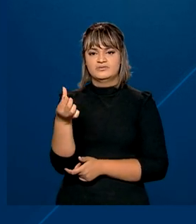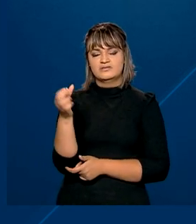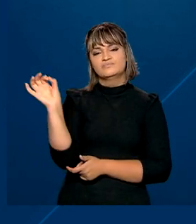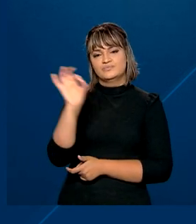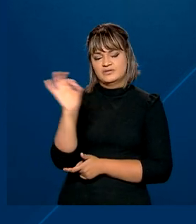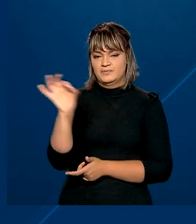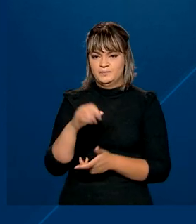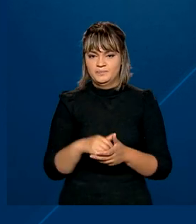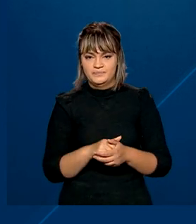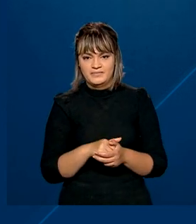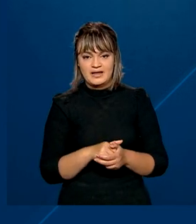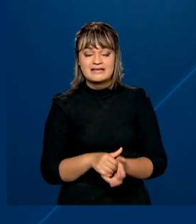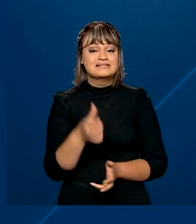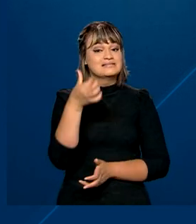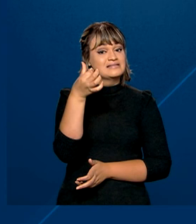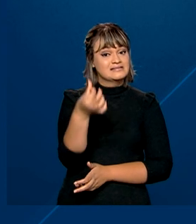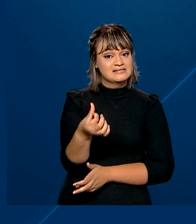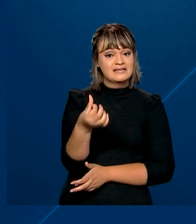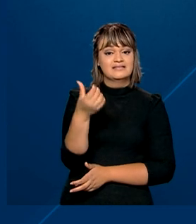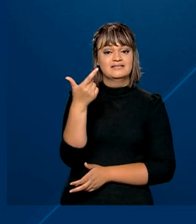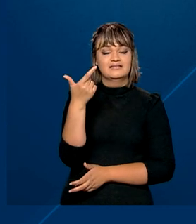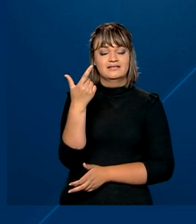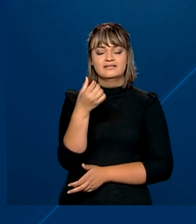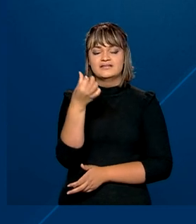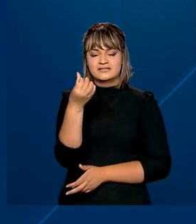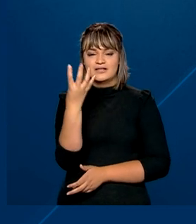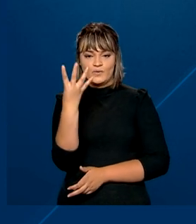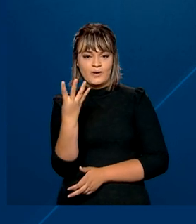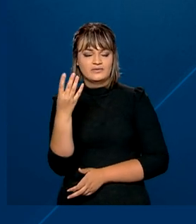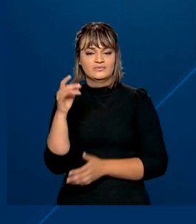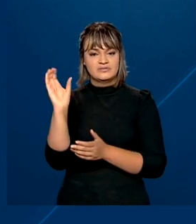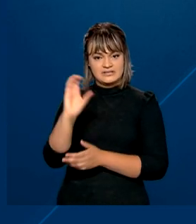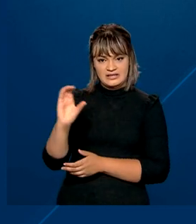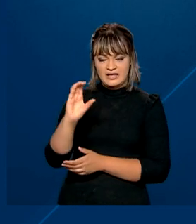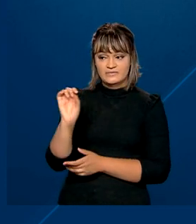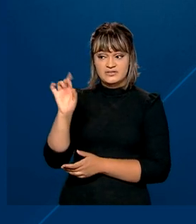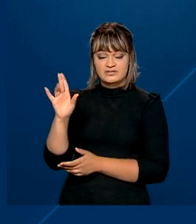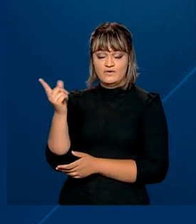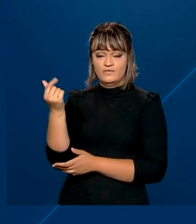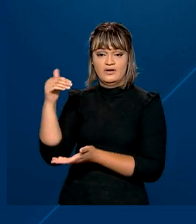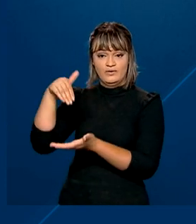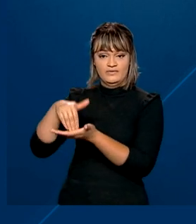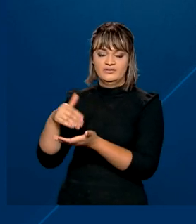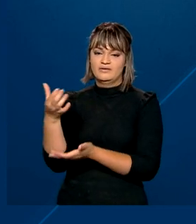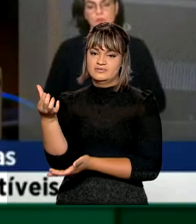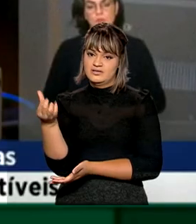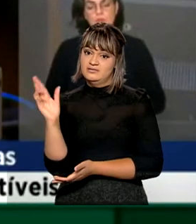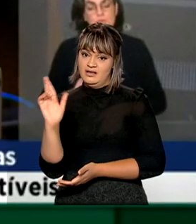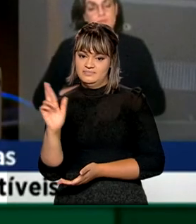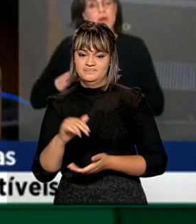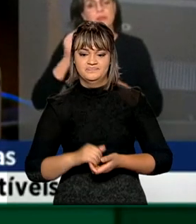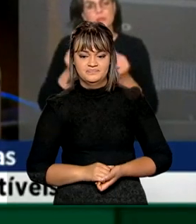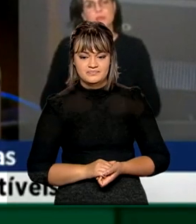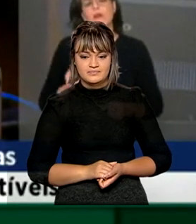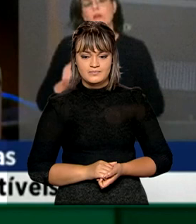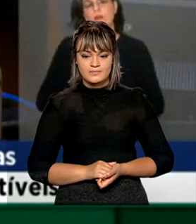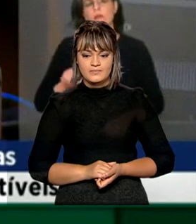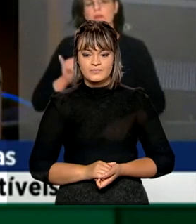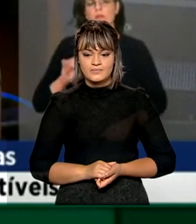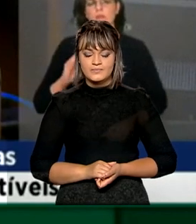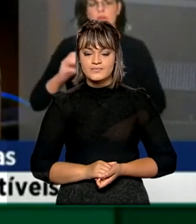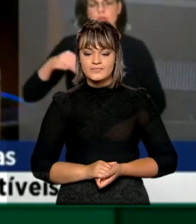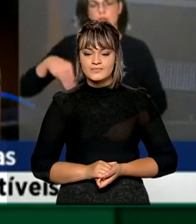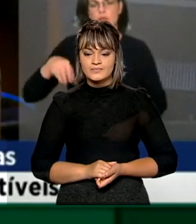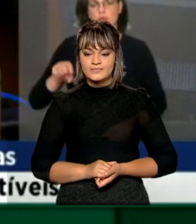Cerca de R 0 se o preço final fosse R$,00. Qualquer termo